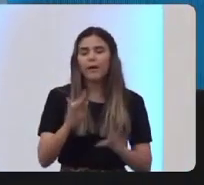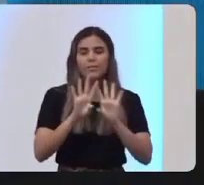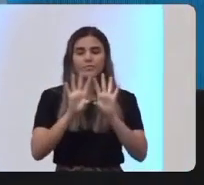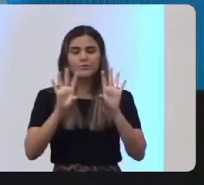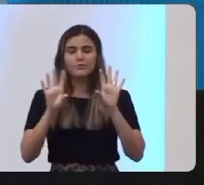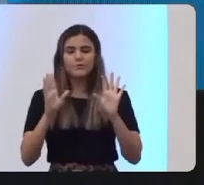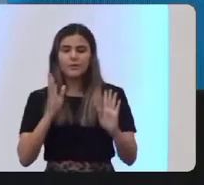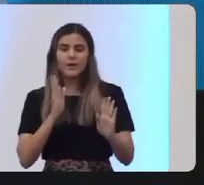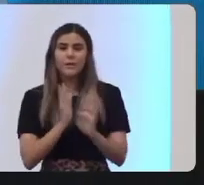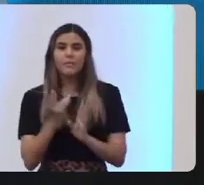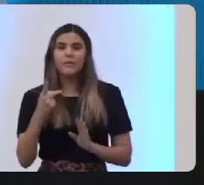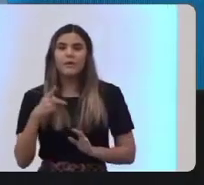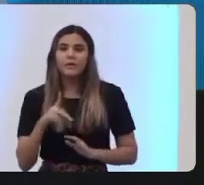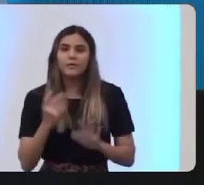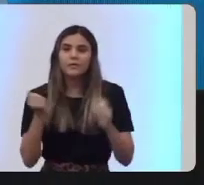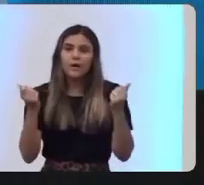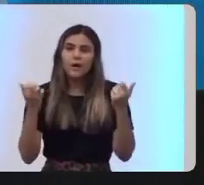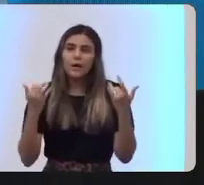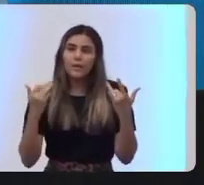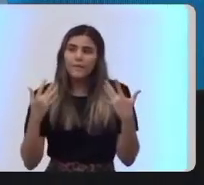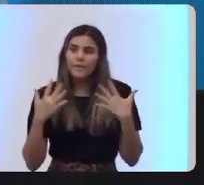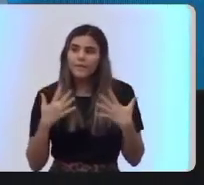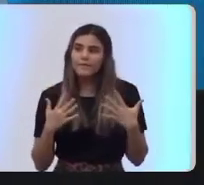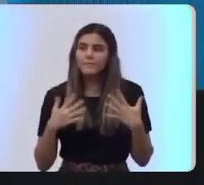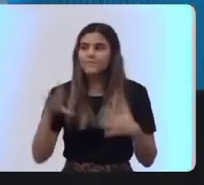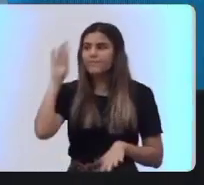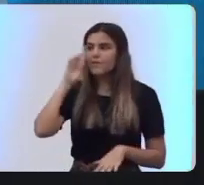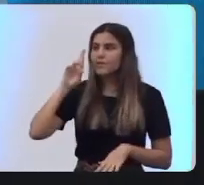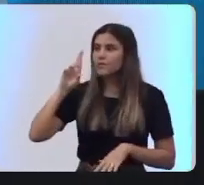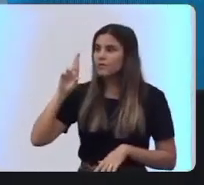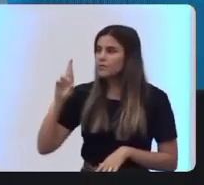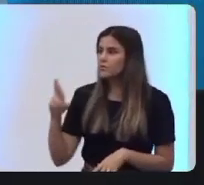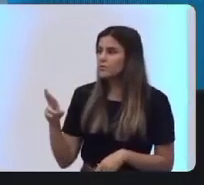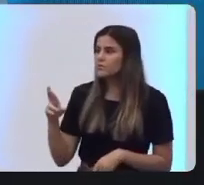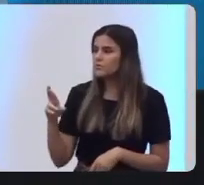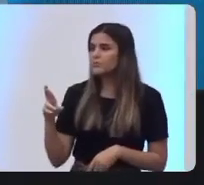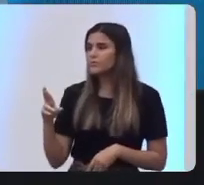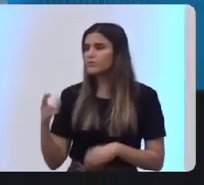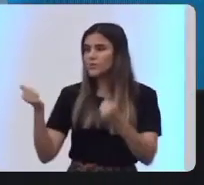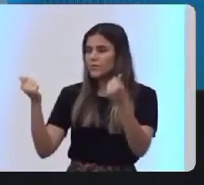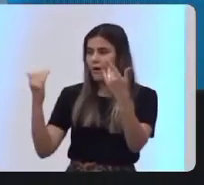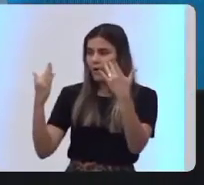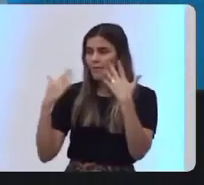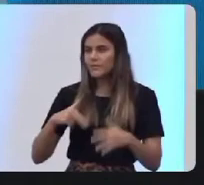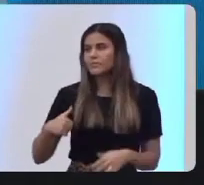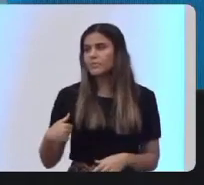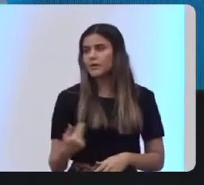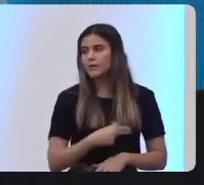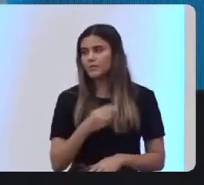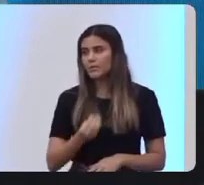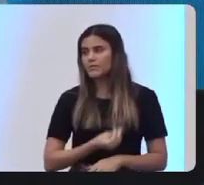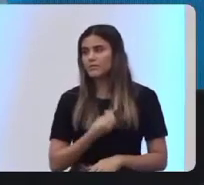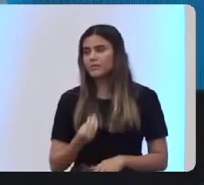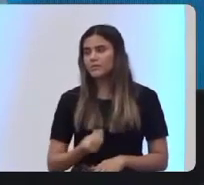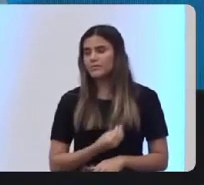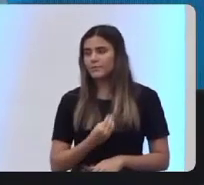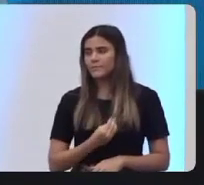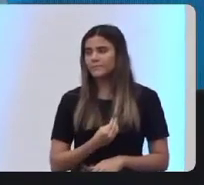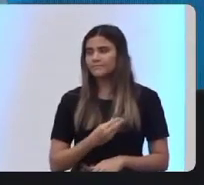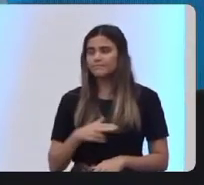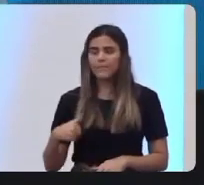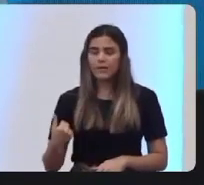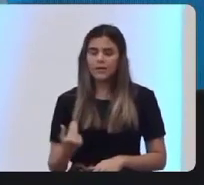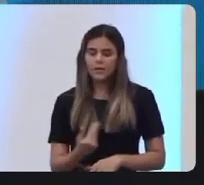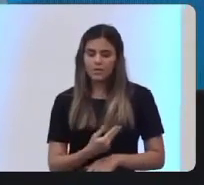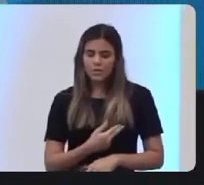Pela Tua benção. Que Tu tens ministrado sobre as nossas vidas. E que nós possamos continuar